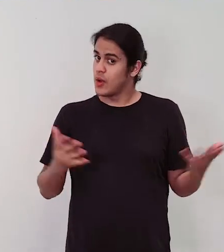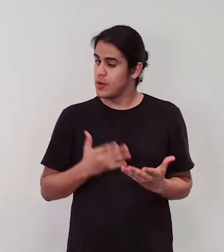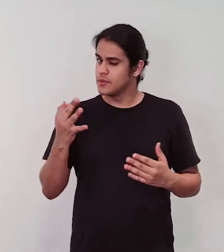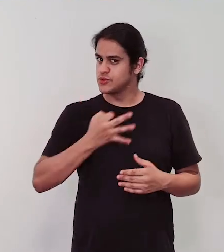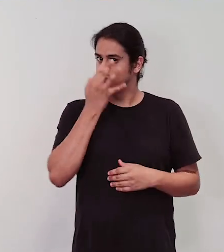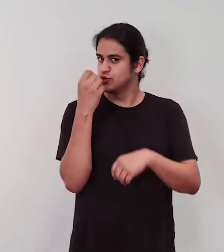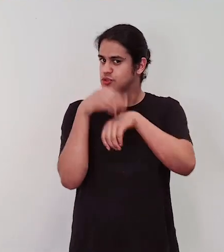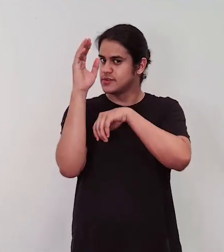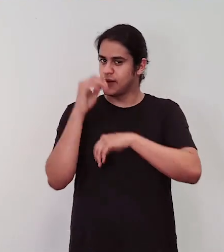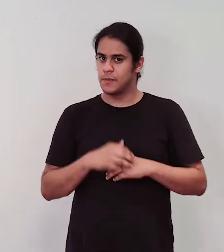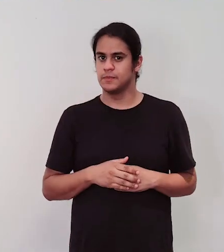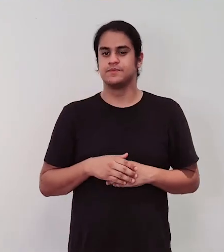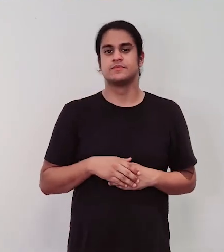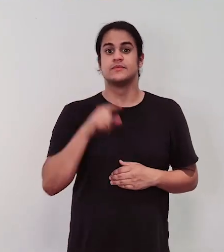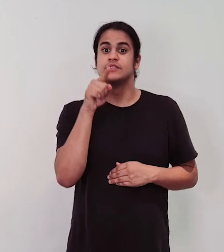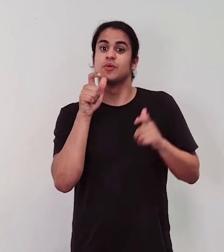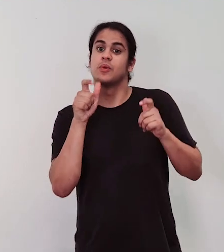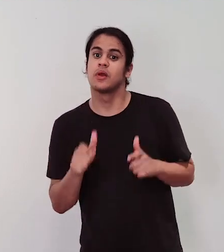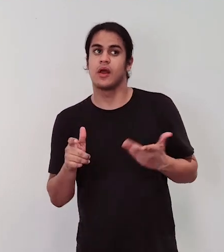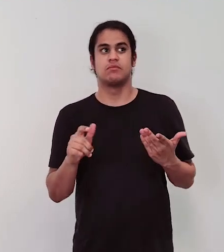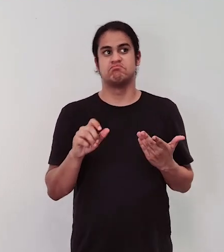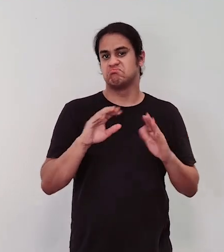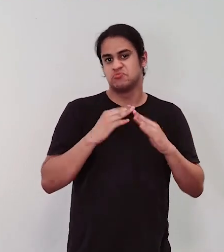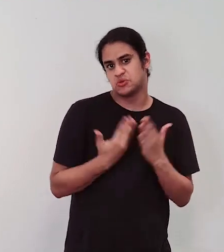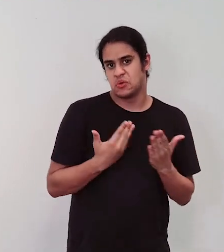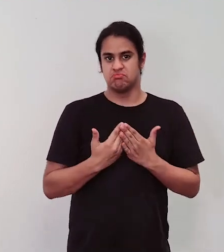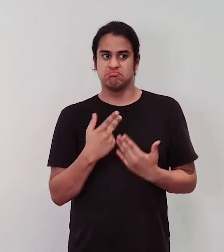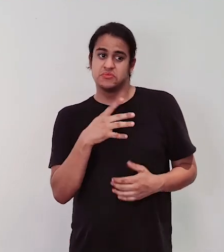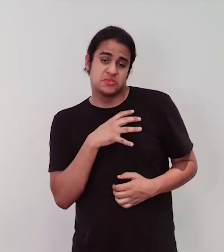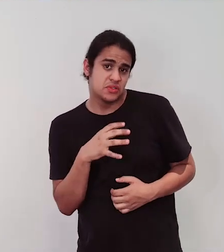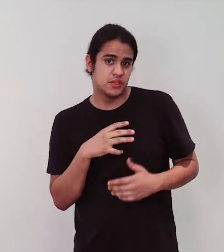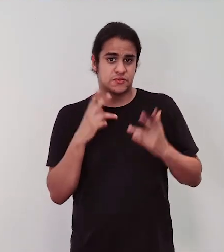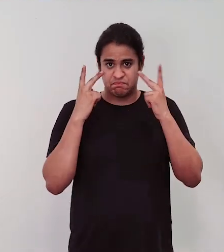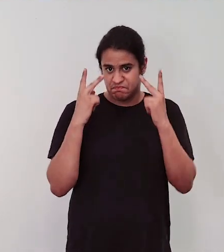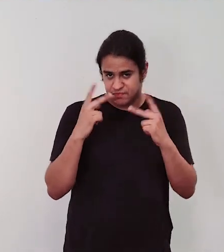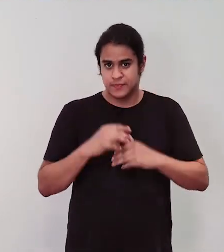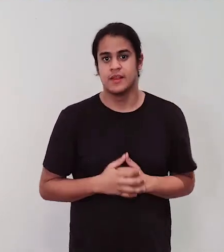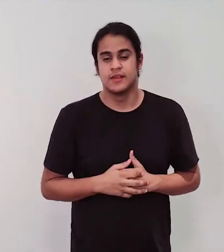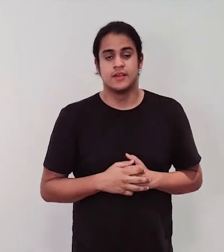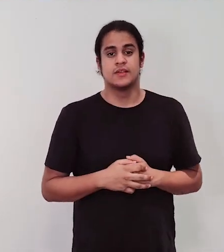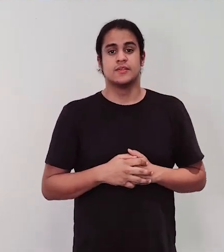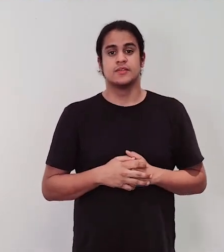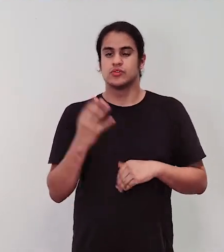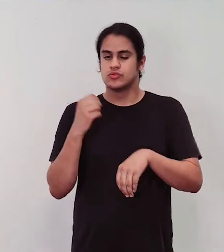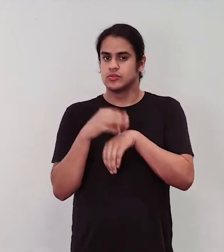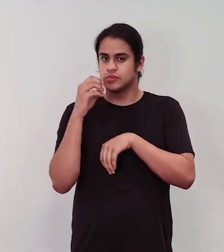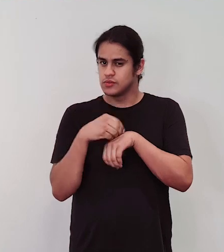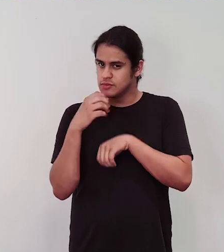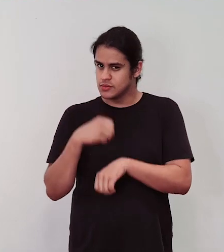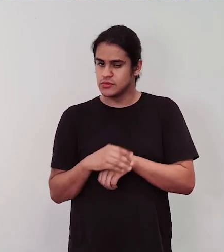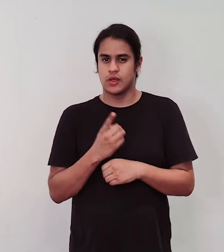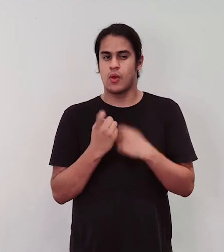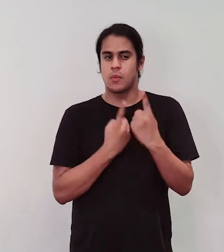você intervir nos seus espaços, seja escola ou cidade ou algum outro lugar, vou dar algumas